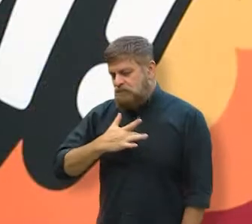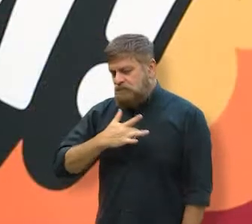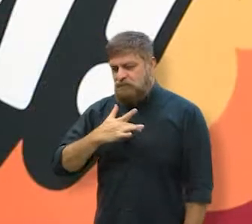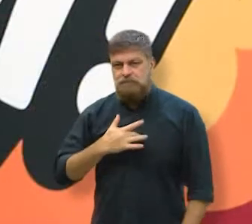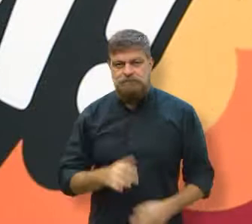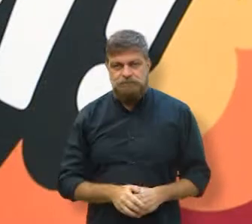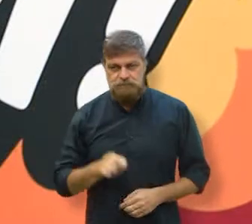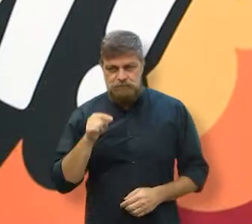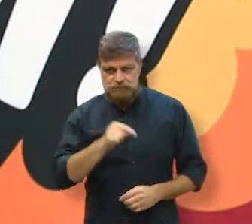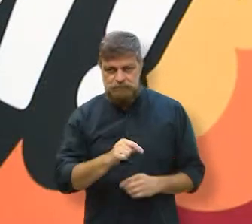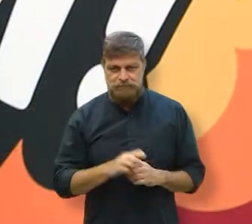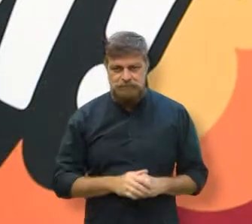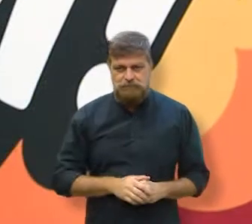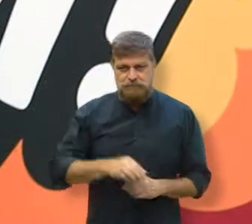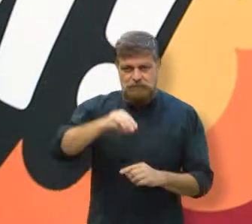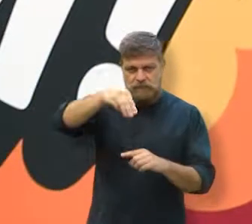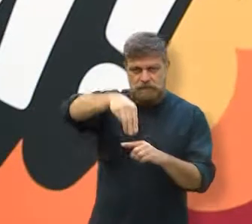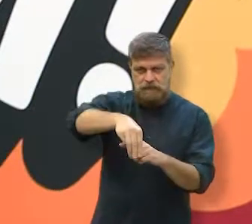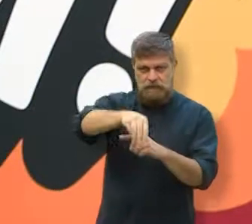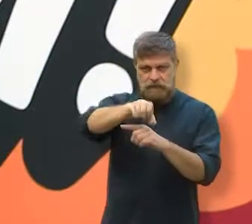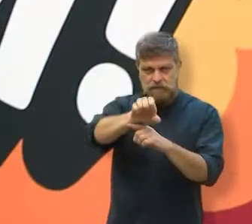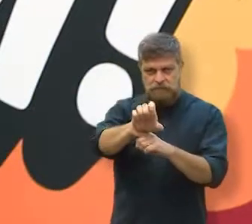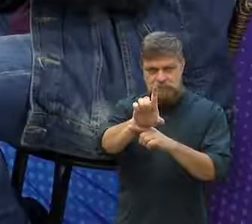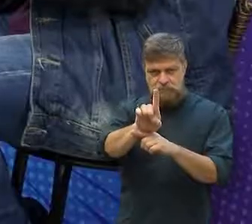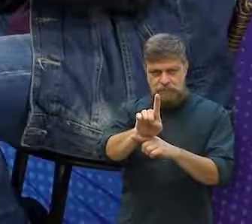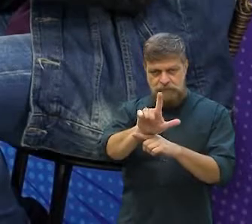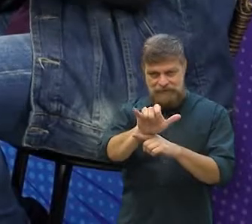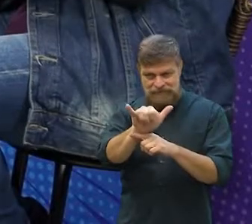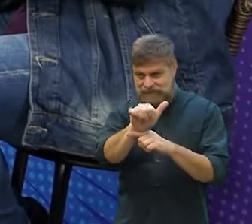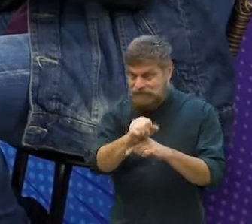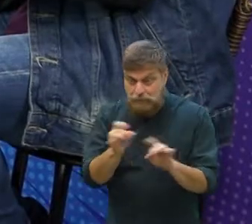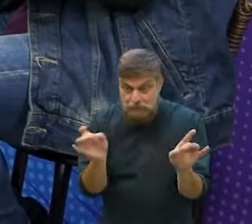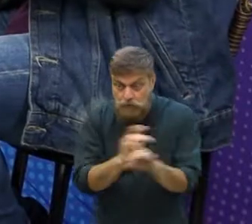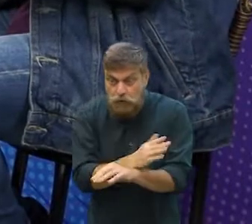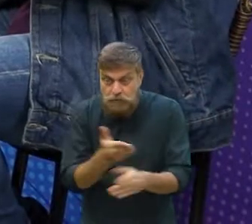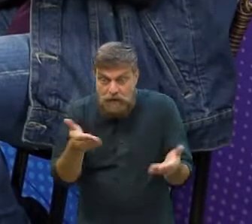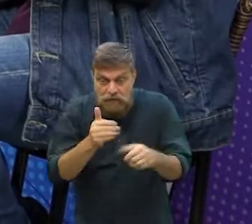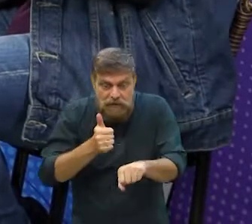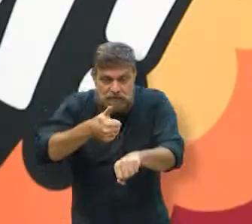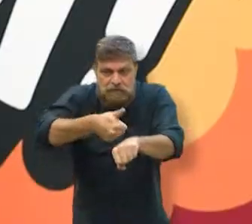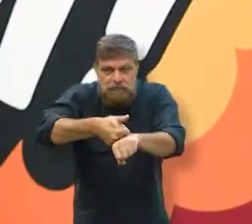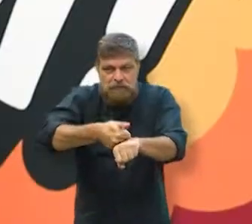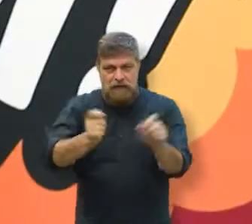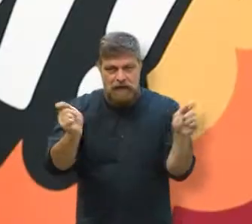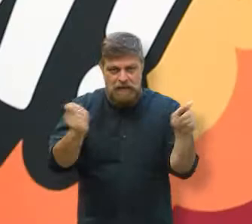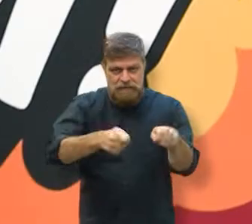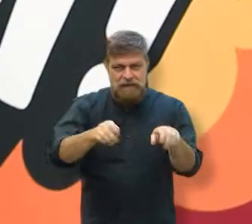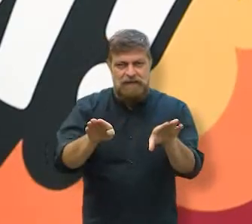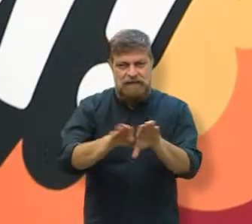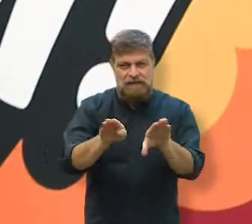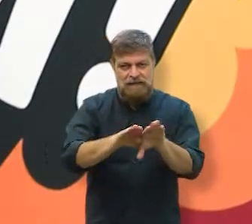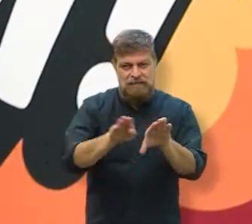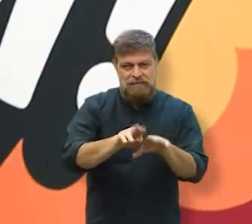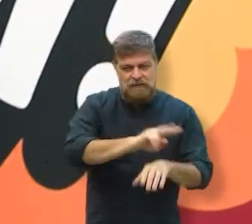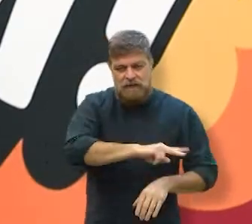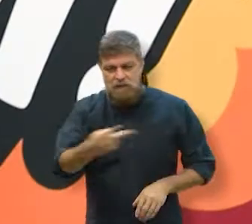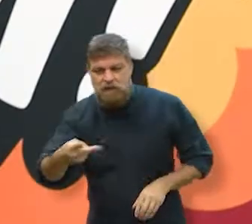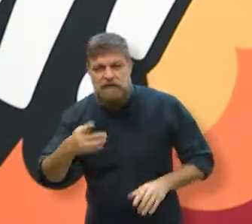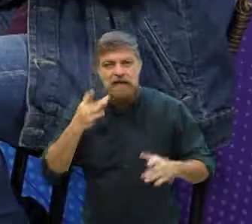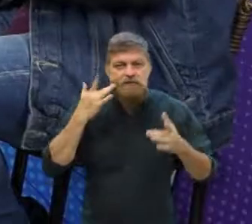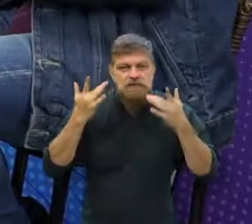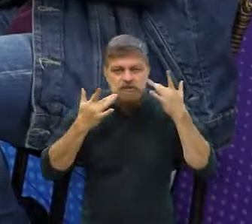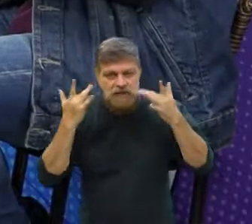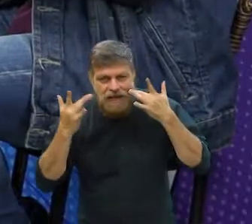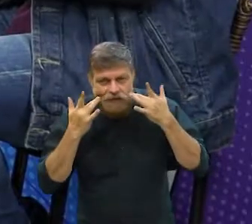Apesar de Medley ainda, né, acabou de sair, está fresquinho, está quentinho, tem chance também de virar um